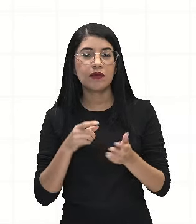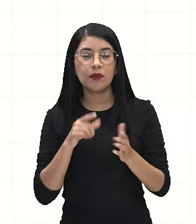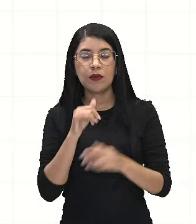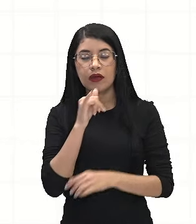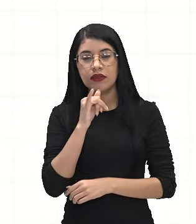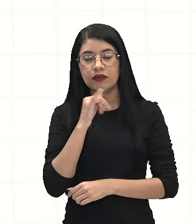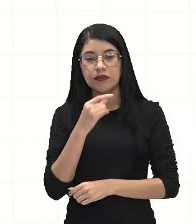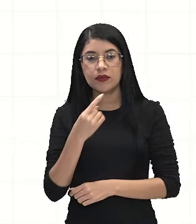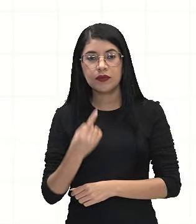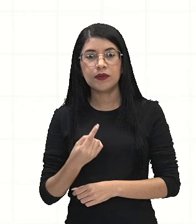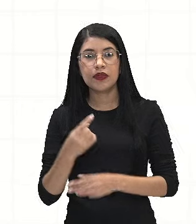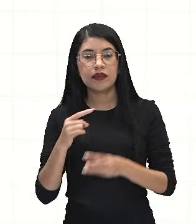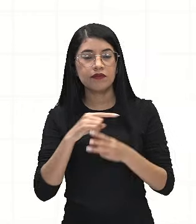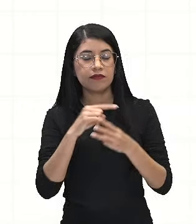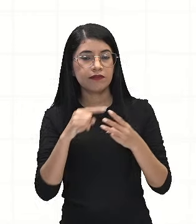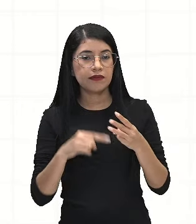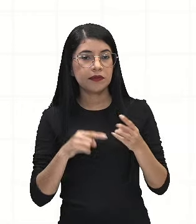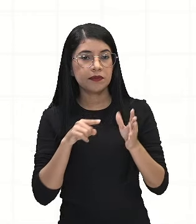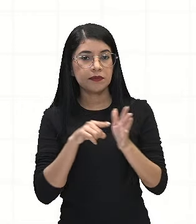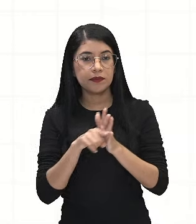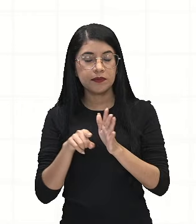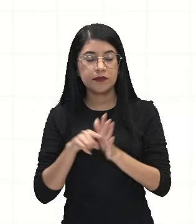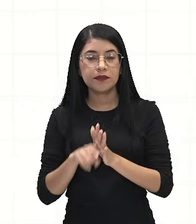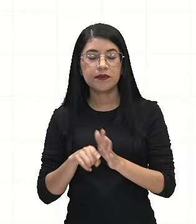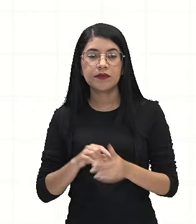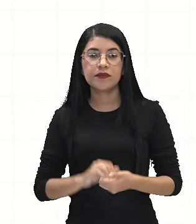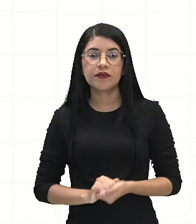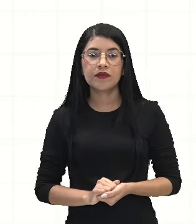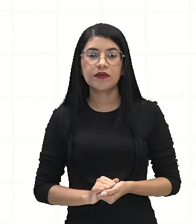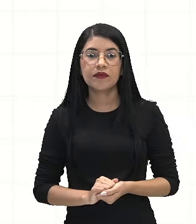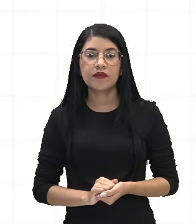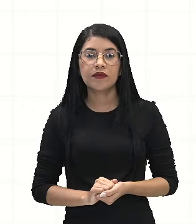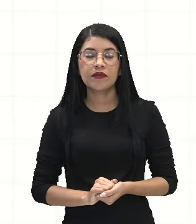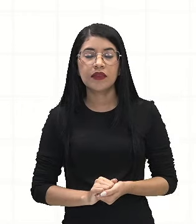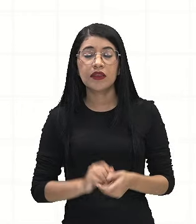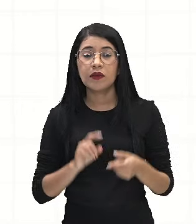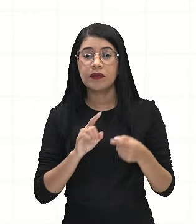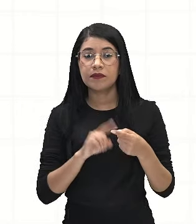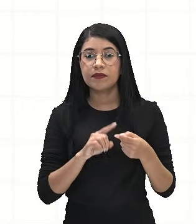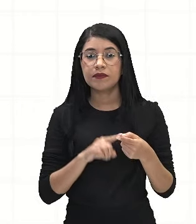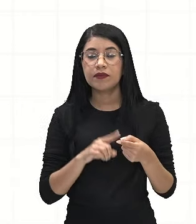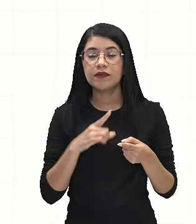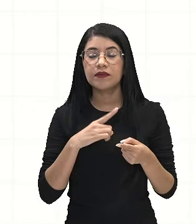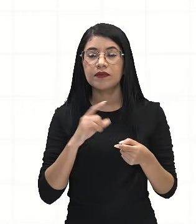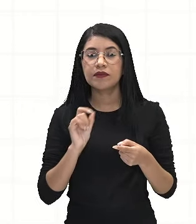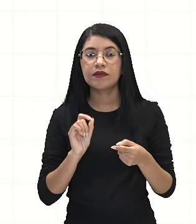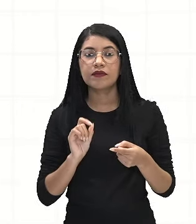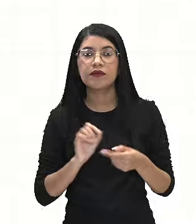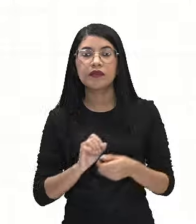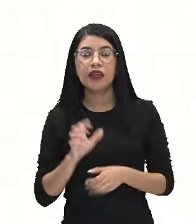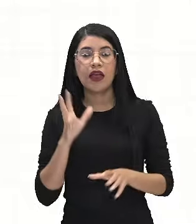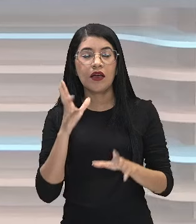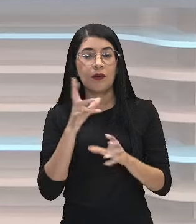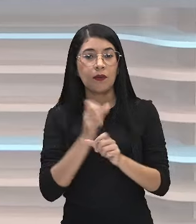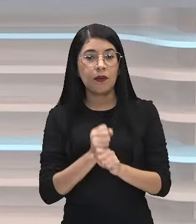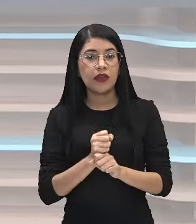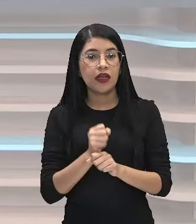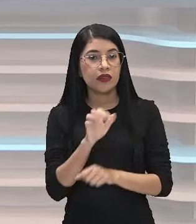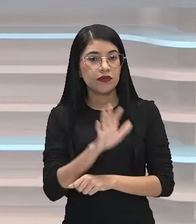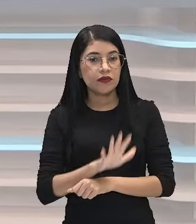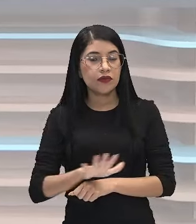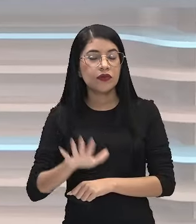exemplo, né? Que teve três questões. Então, veja. Na primeira, a gente teve o espaço amostral total